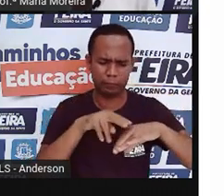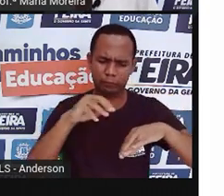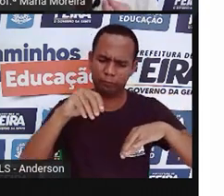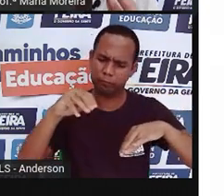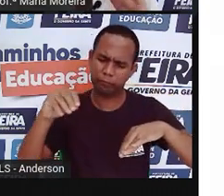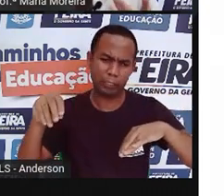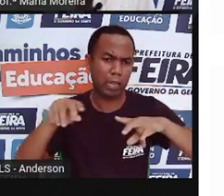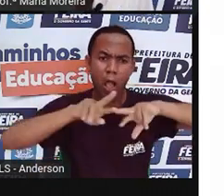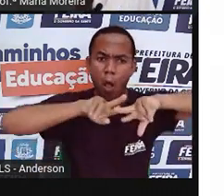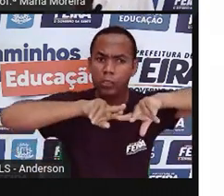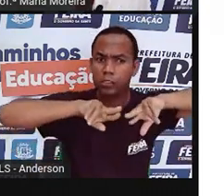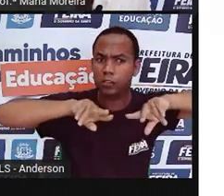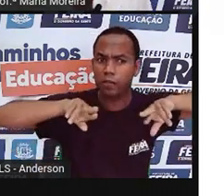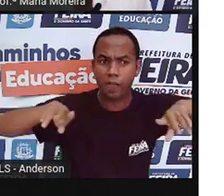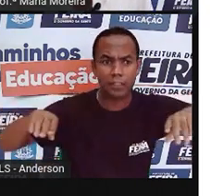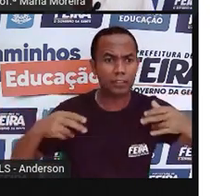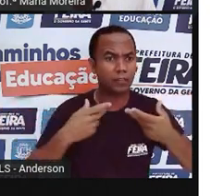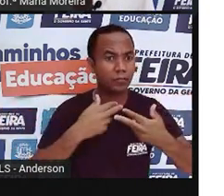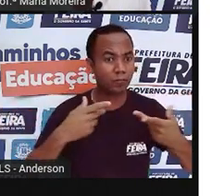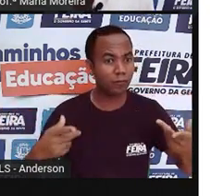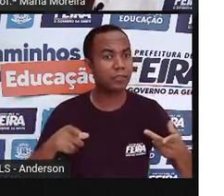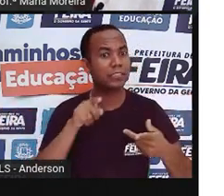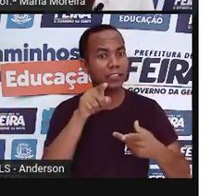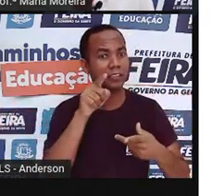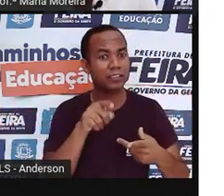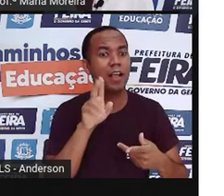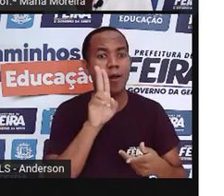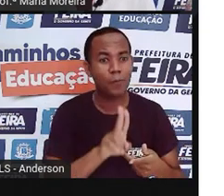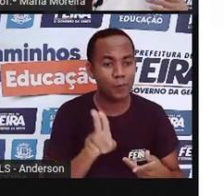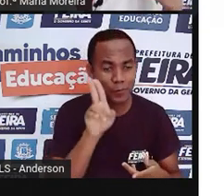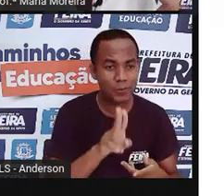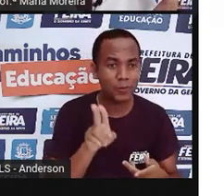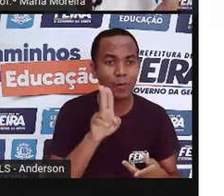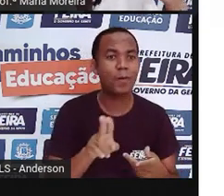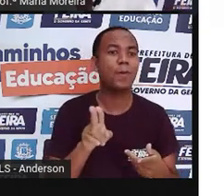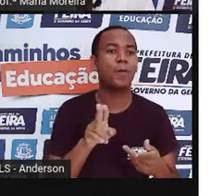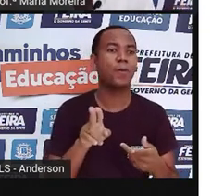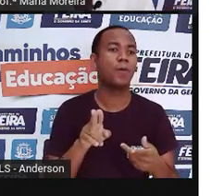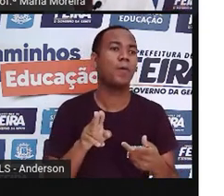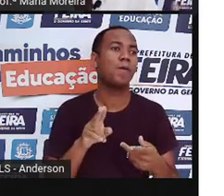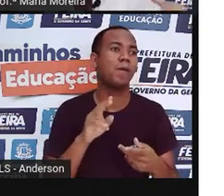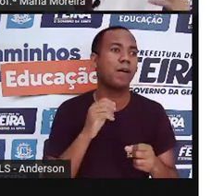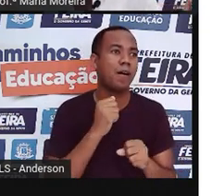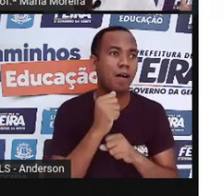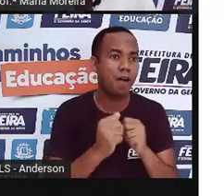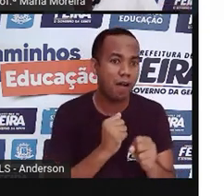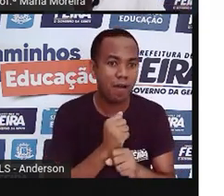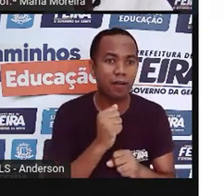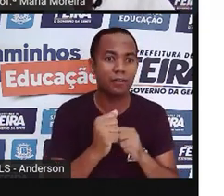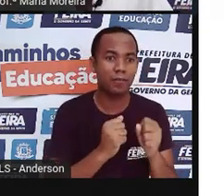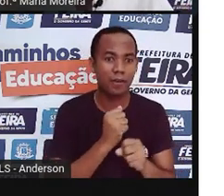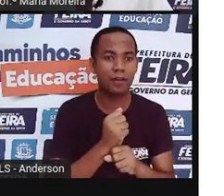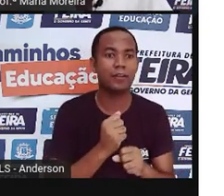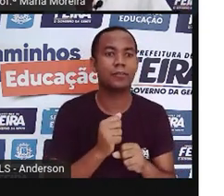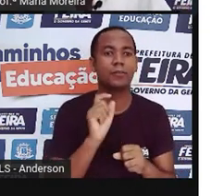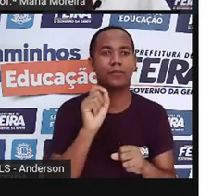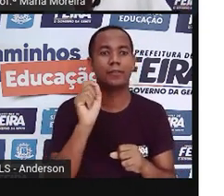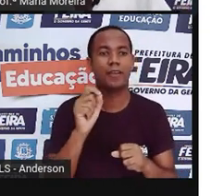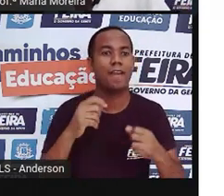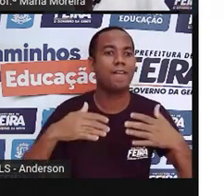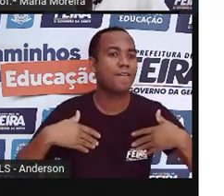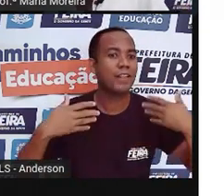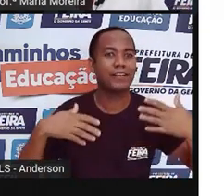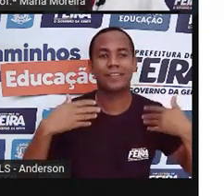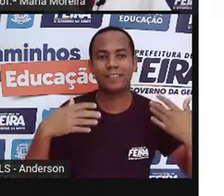Uma infinidade de materiais foi utilizada aí no decorrer dos anos para levar alegria,